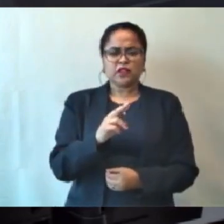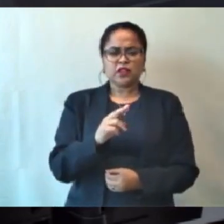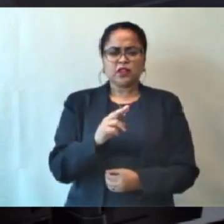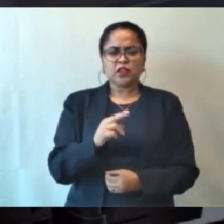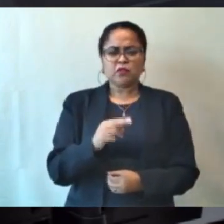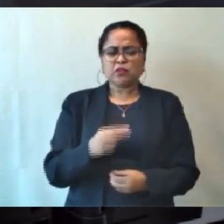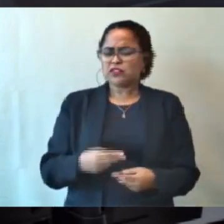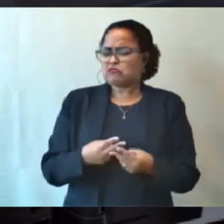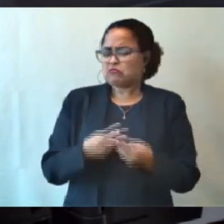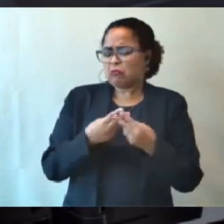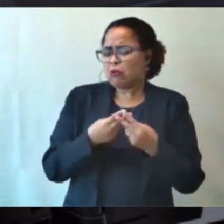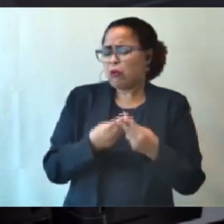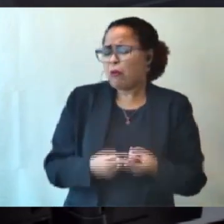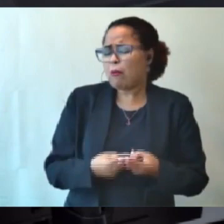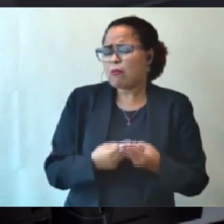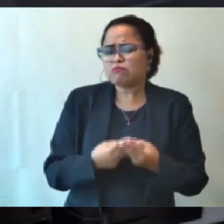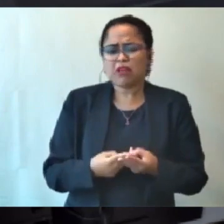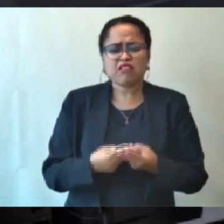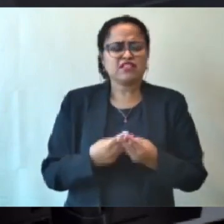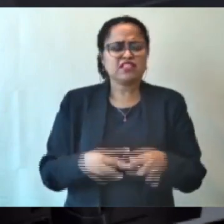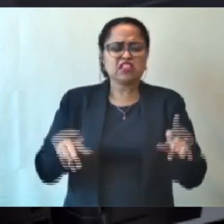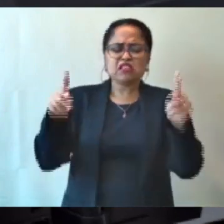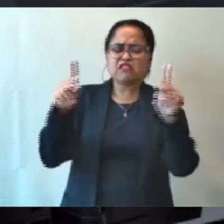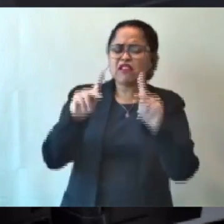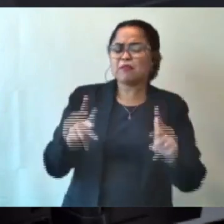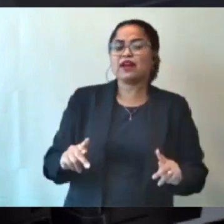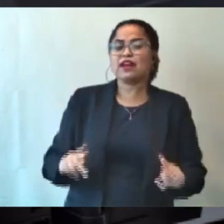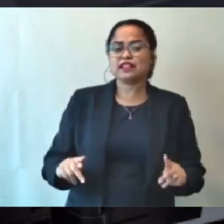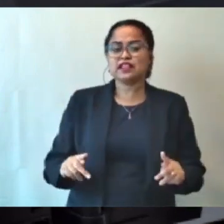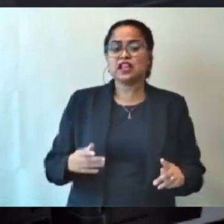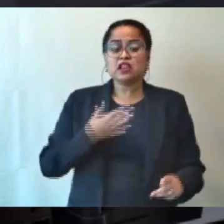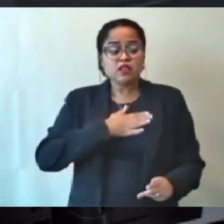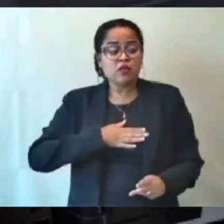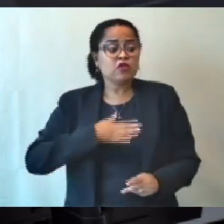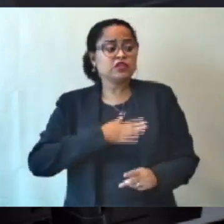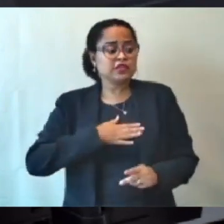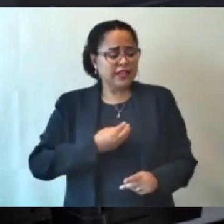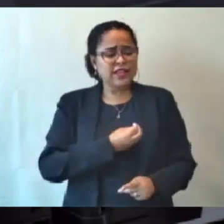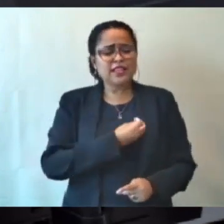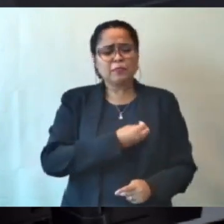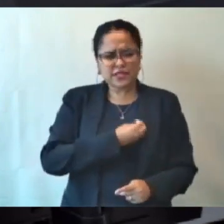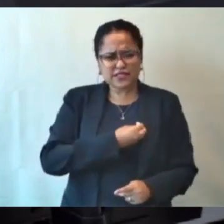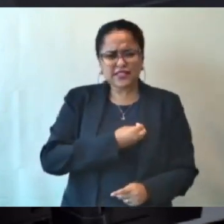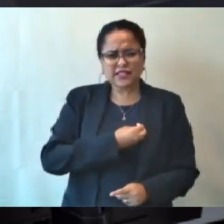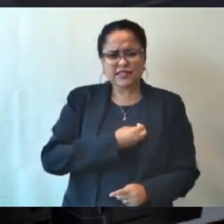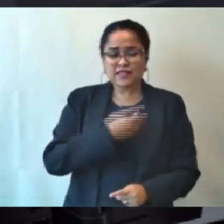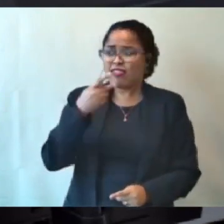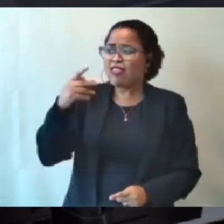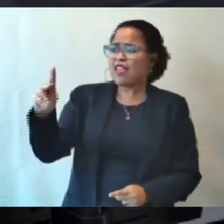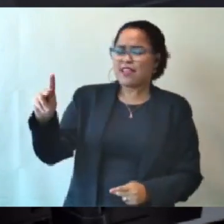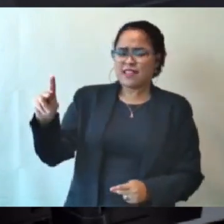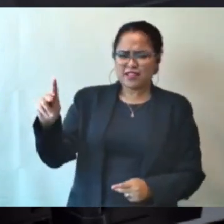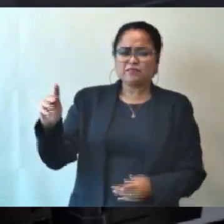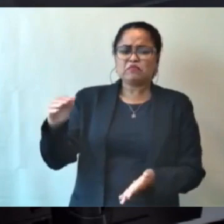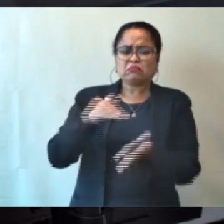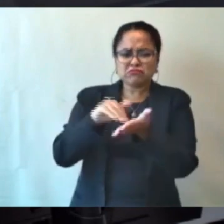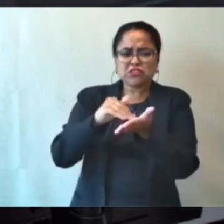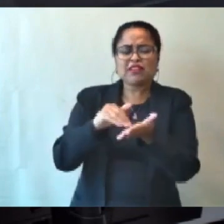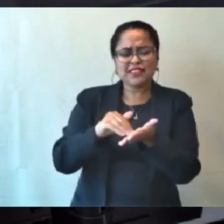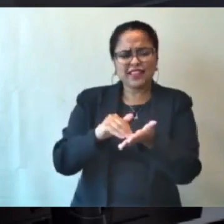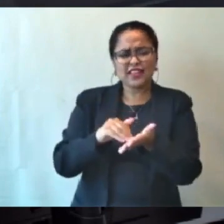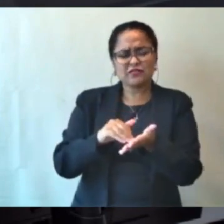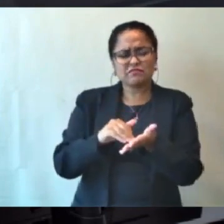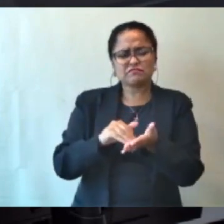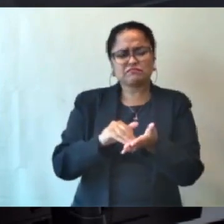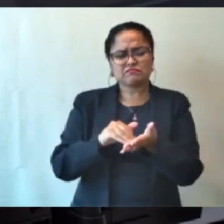republicana, avisando de uma reunião que eu gostaria da presença dele, enquanto o requerimento ainda era convite. Eu realmente fiz isso por conta do tempo